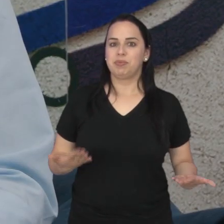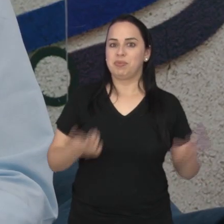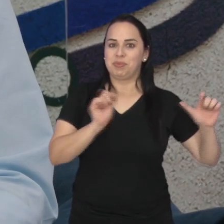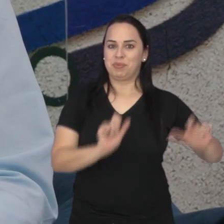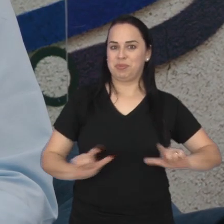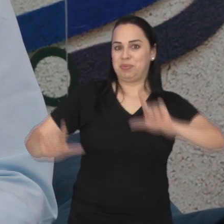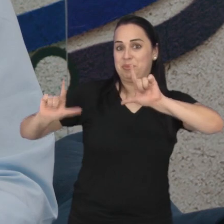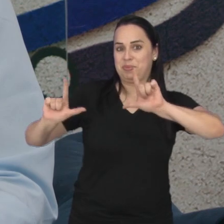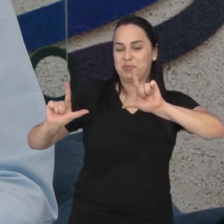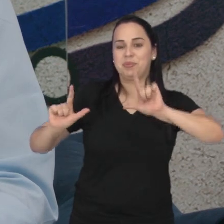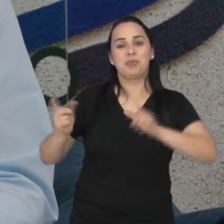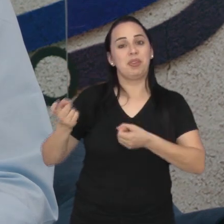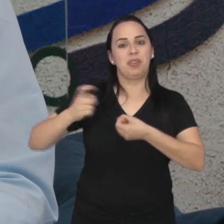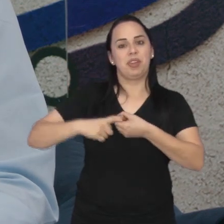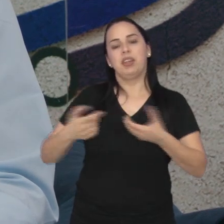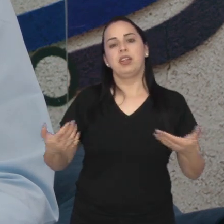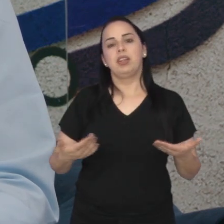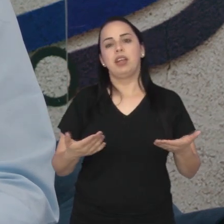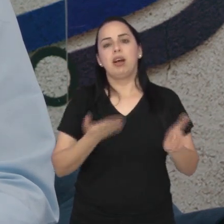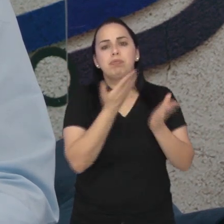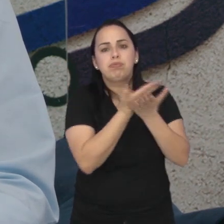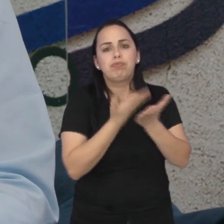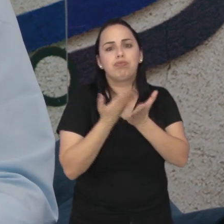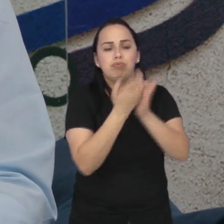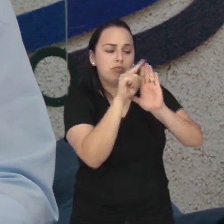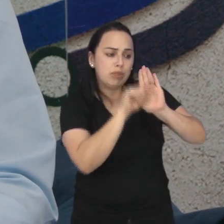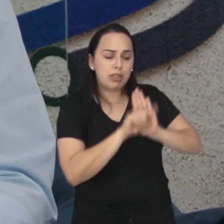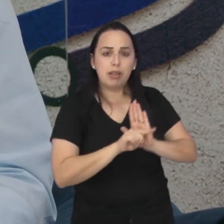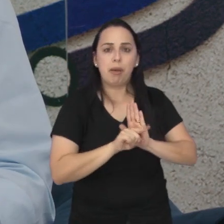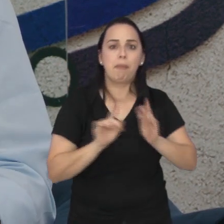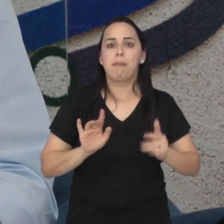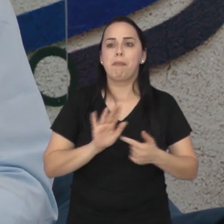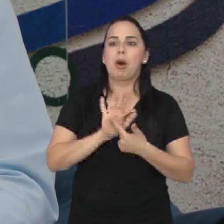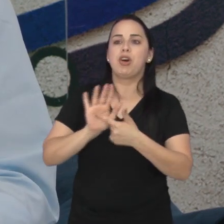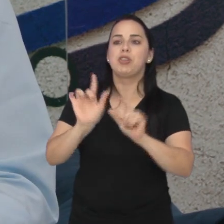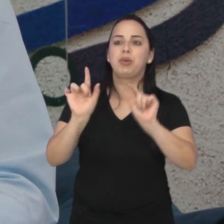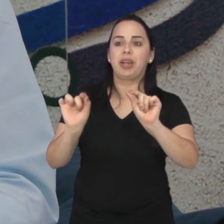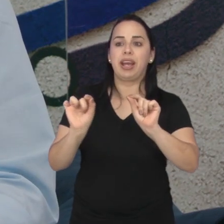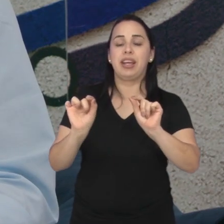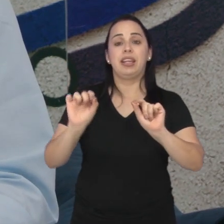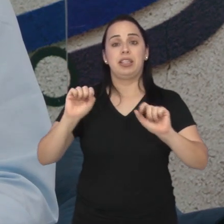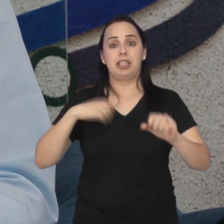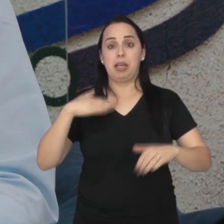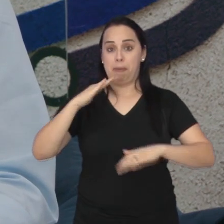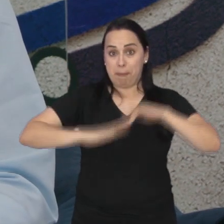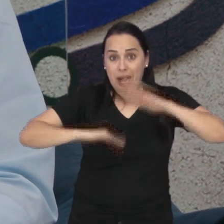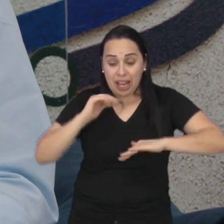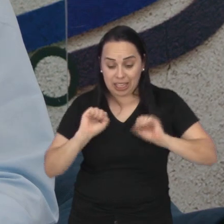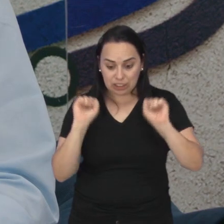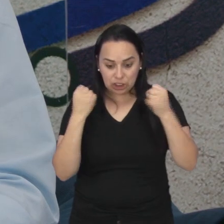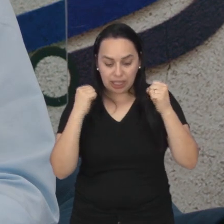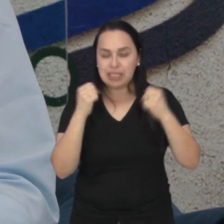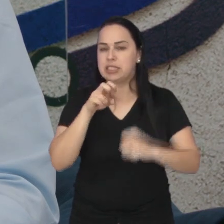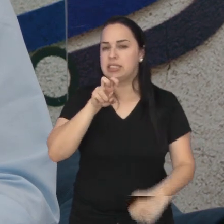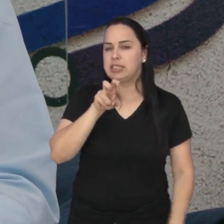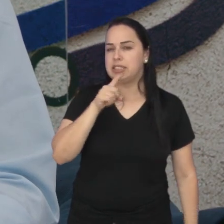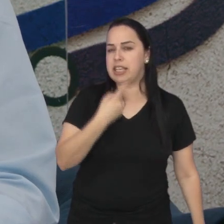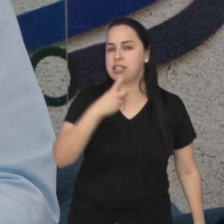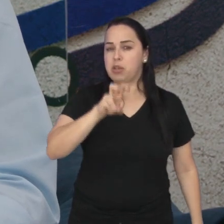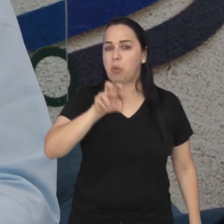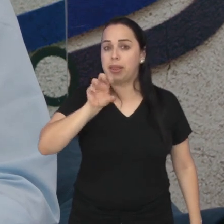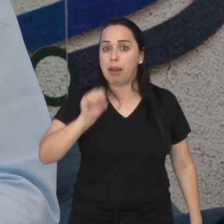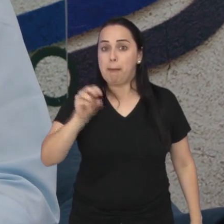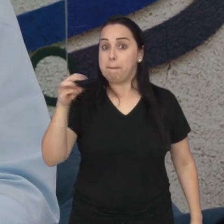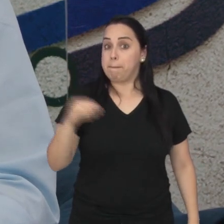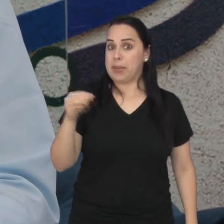Estamos de volta e estudos apontam que praticar, no mínimo, 150 minutos de atividade física por semana é